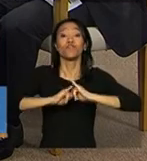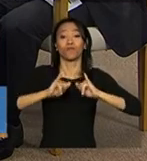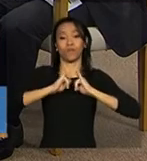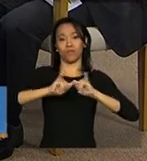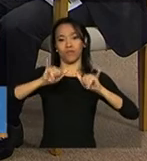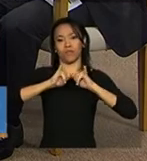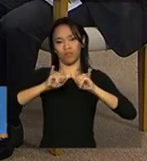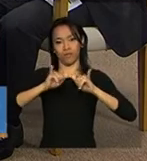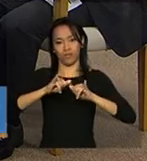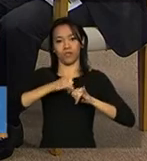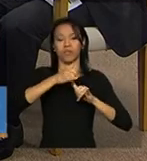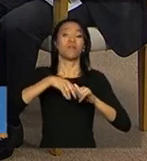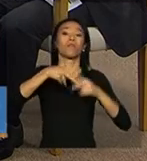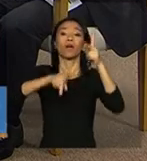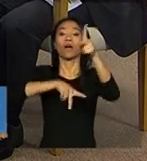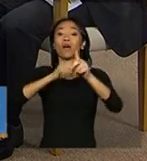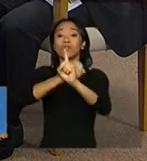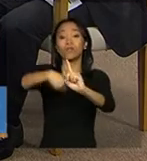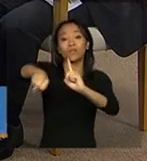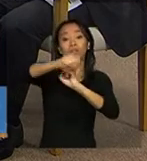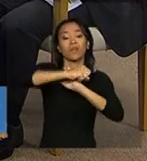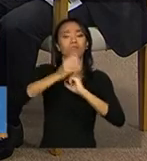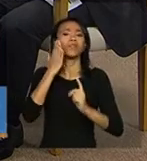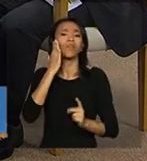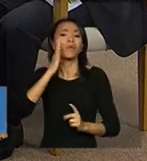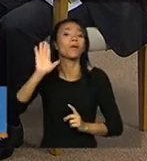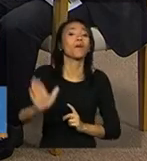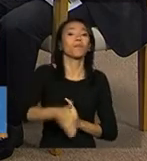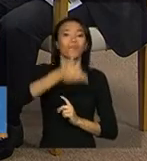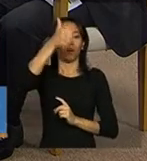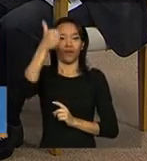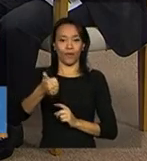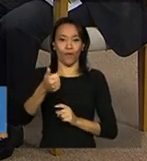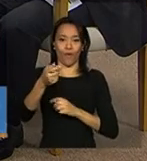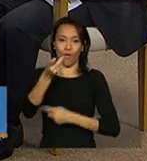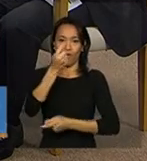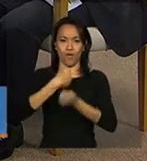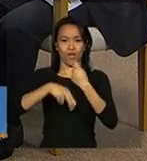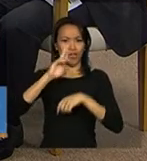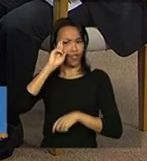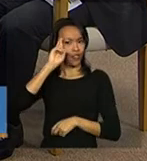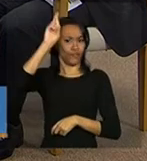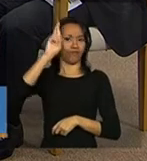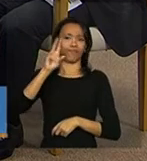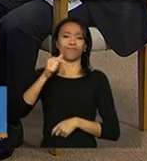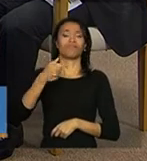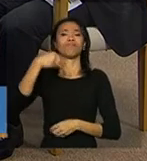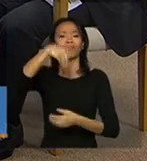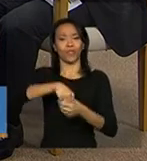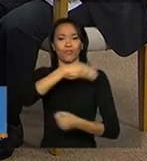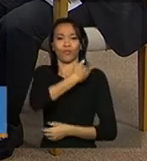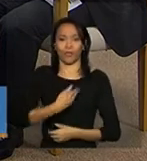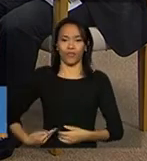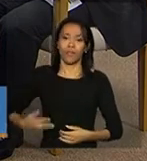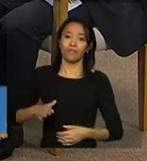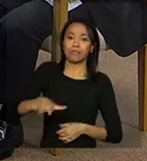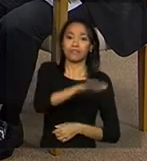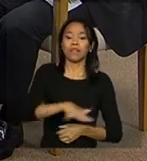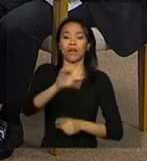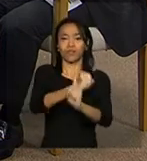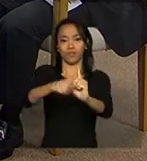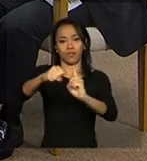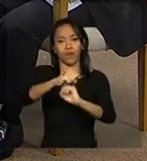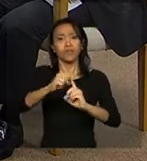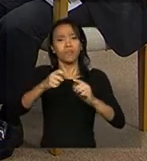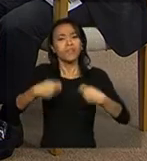referentes à melhor gestão pública da assistência social. Então, é muito importante, primeiro, entender aquilo